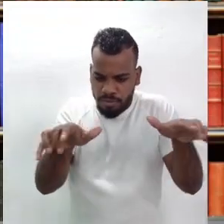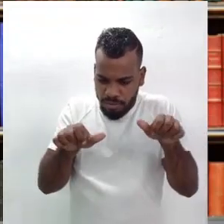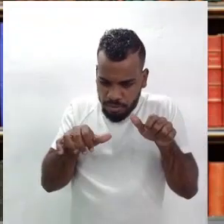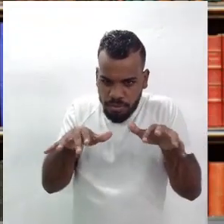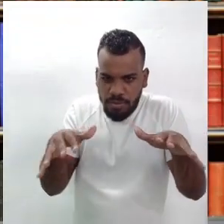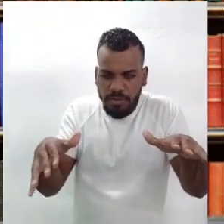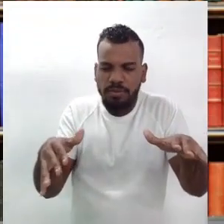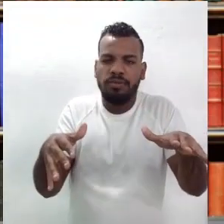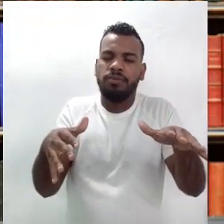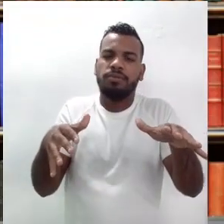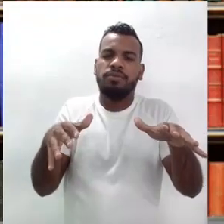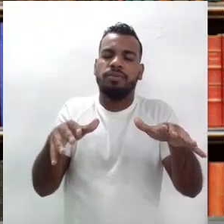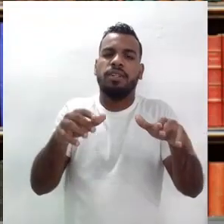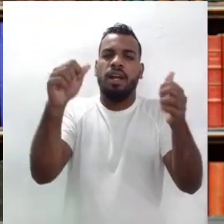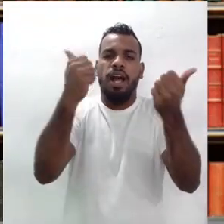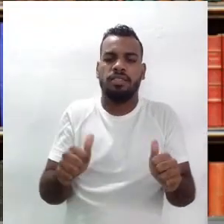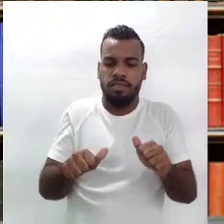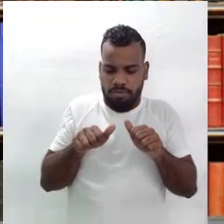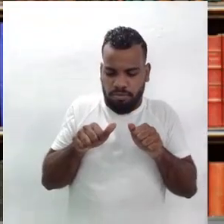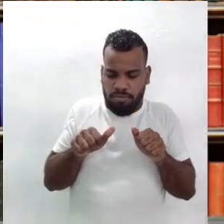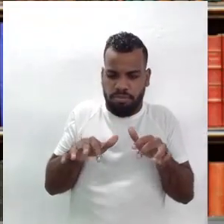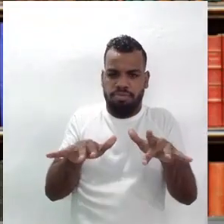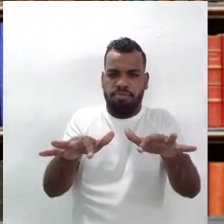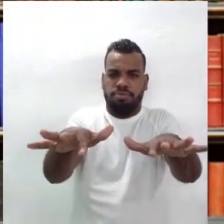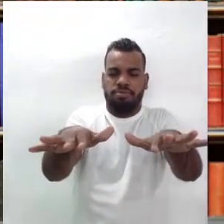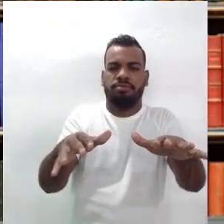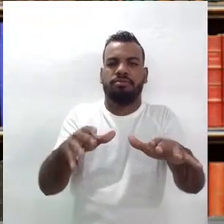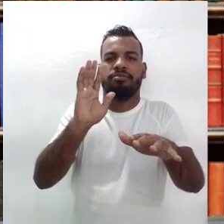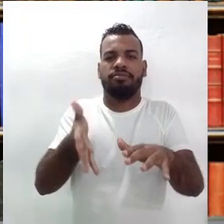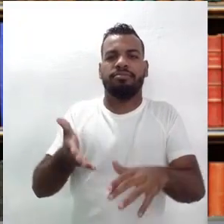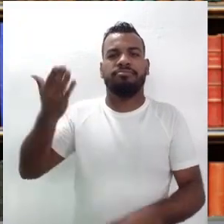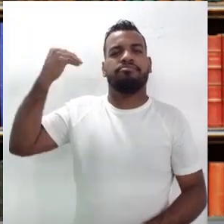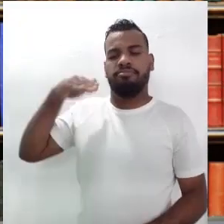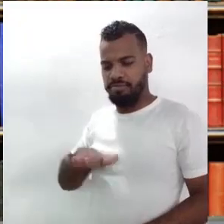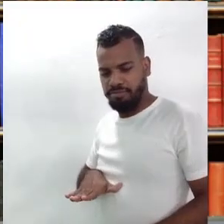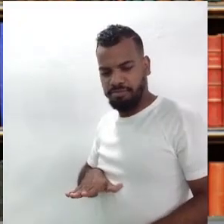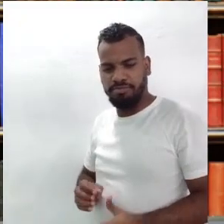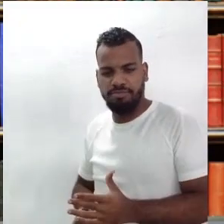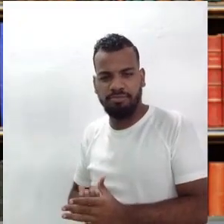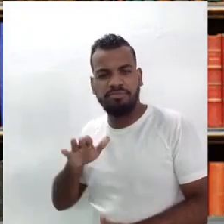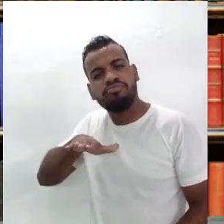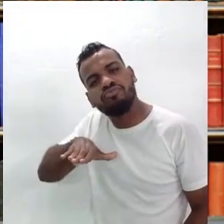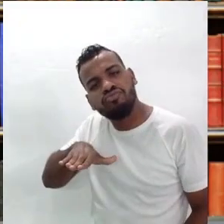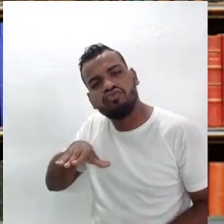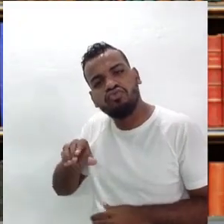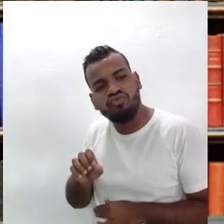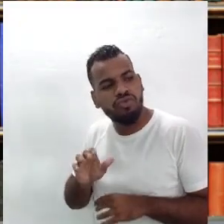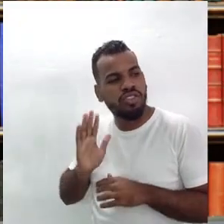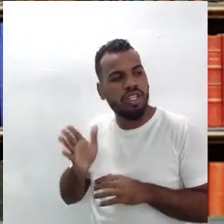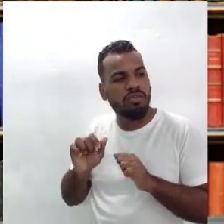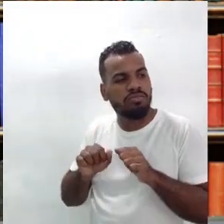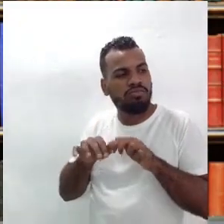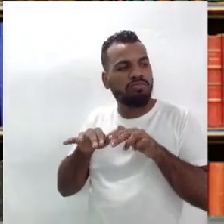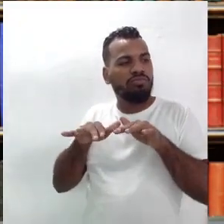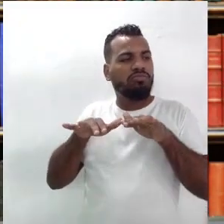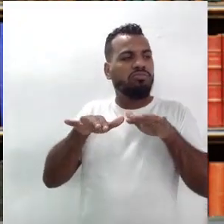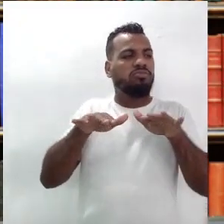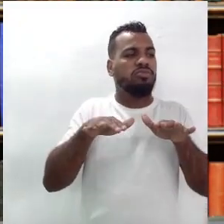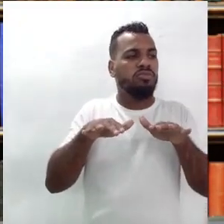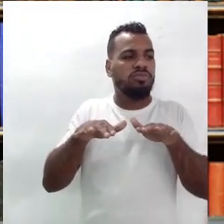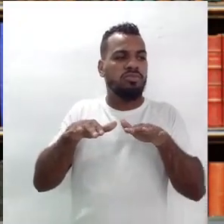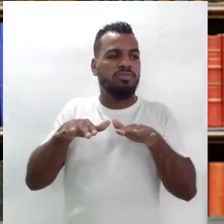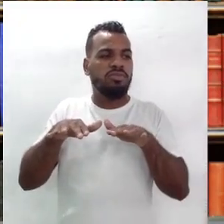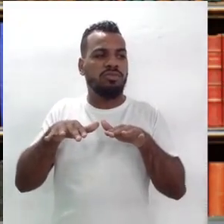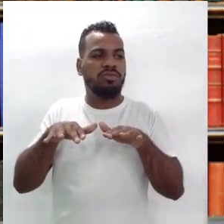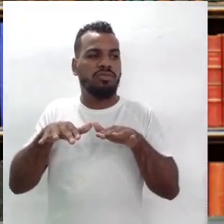aparece desde a infância, então Ariano Suassuna, ele, logo, muito cedo, ele teve